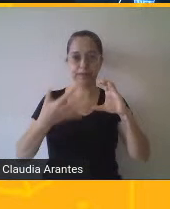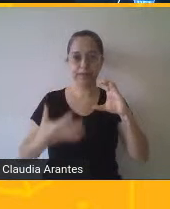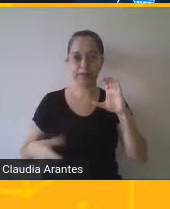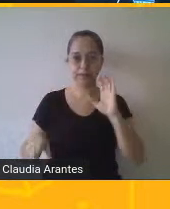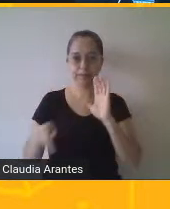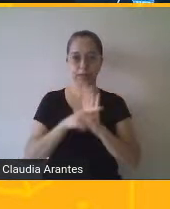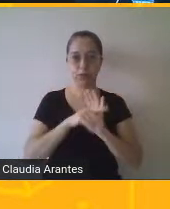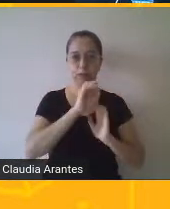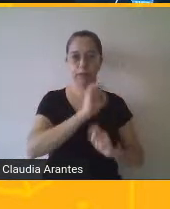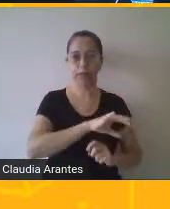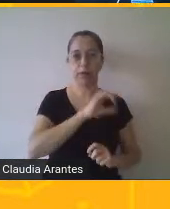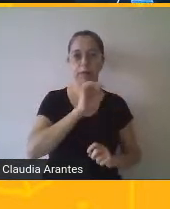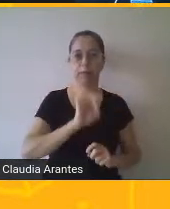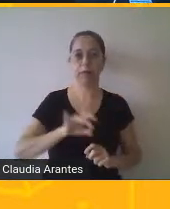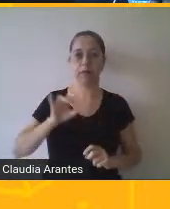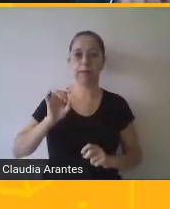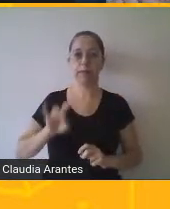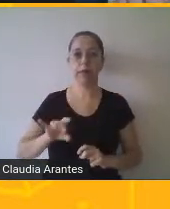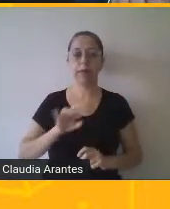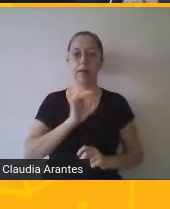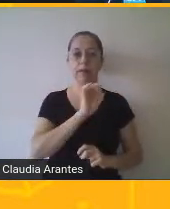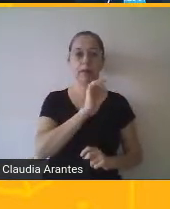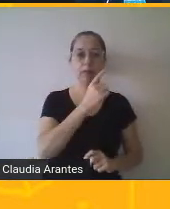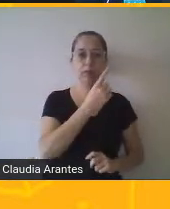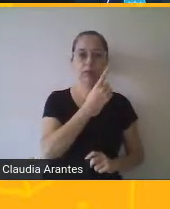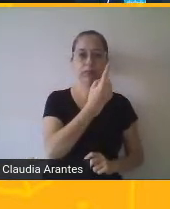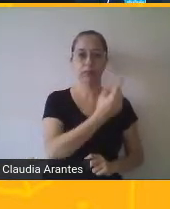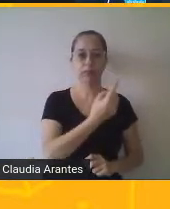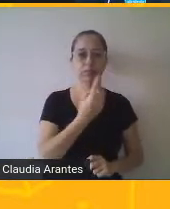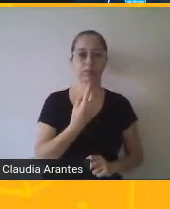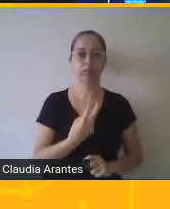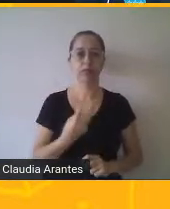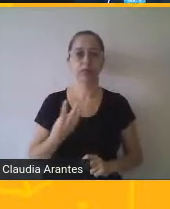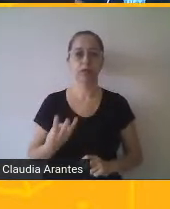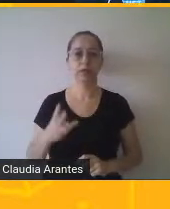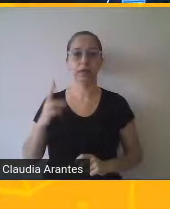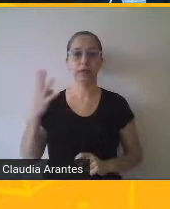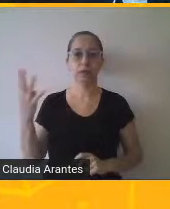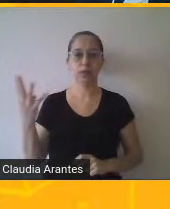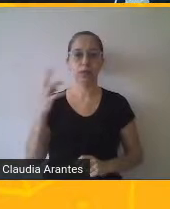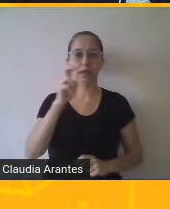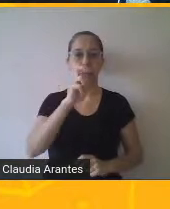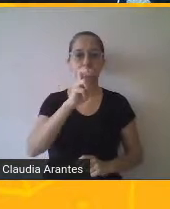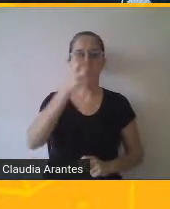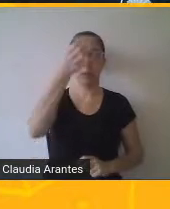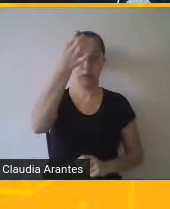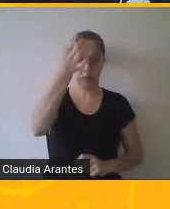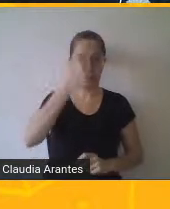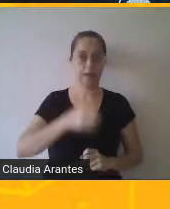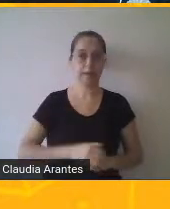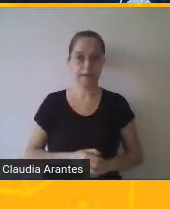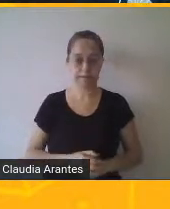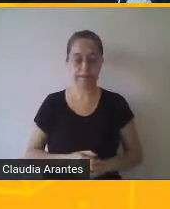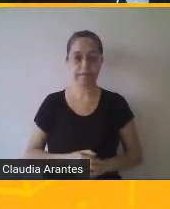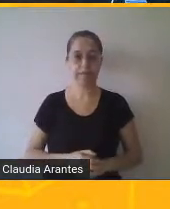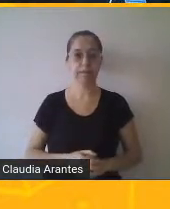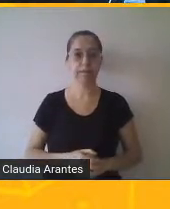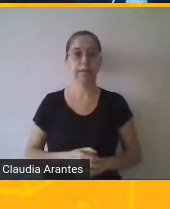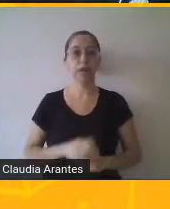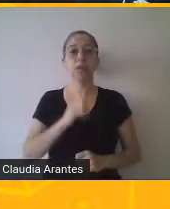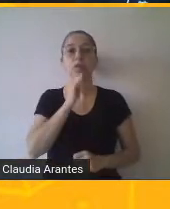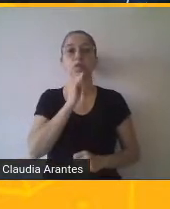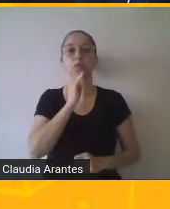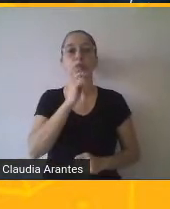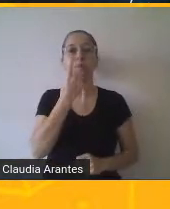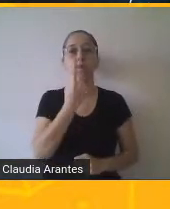Nessa característica própria, uma vai prevalecer. Por exemplo,